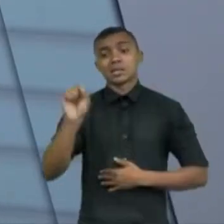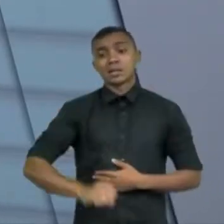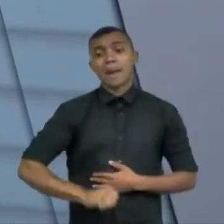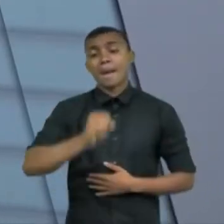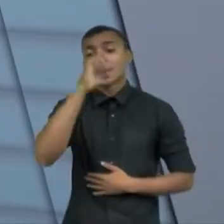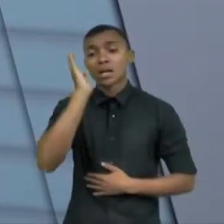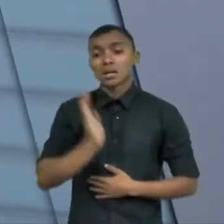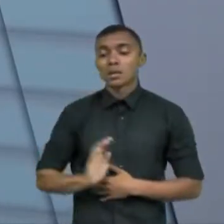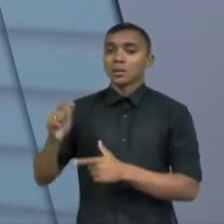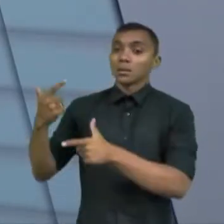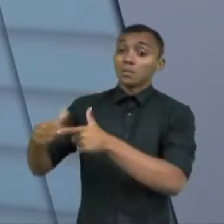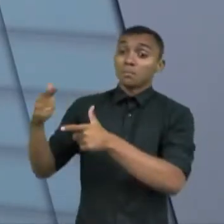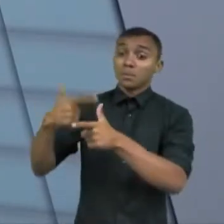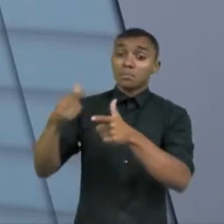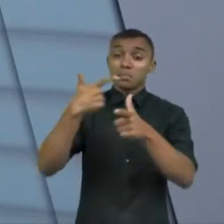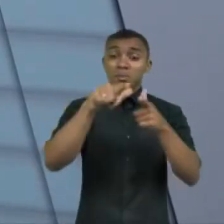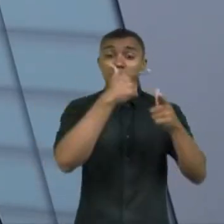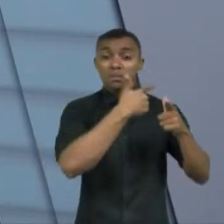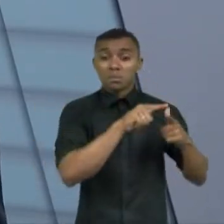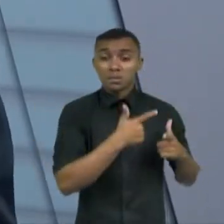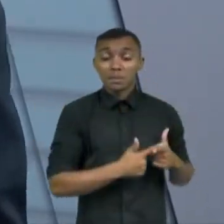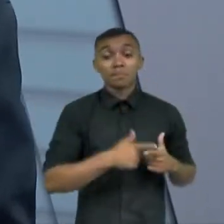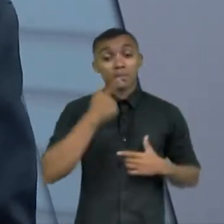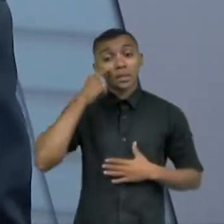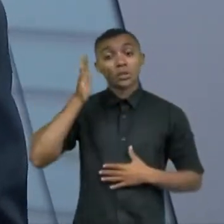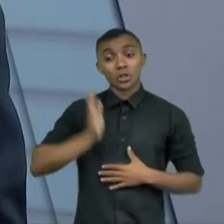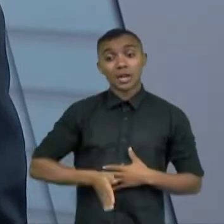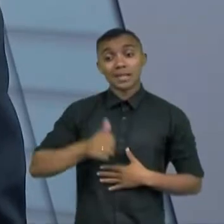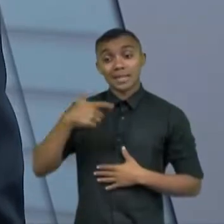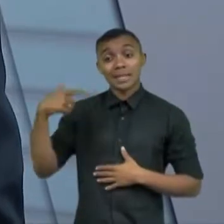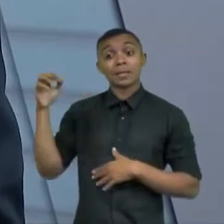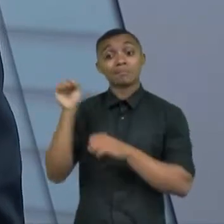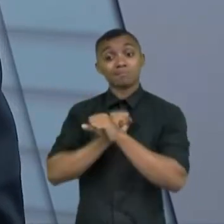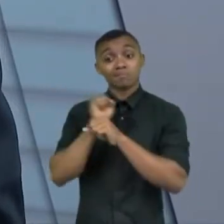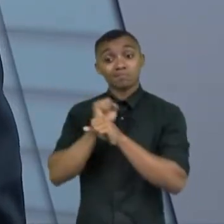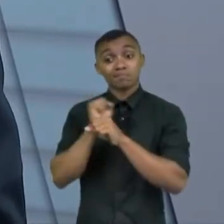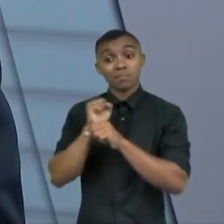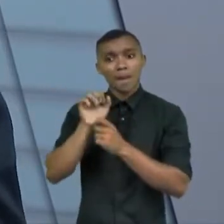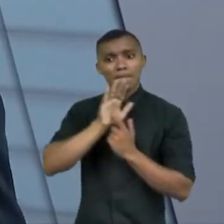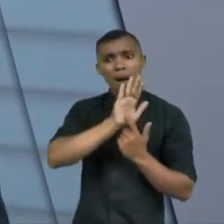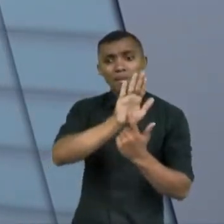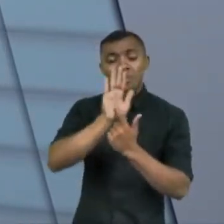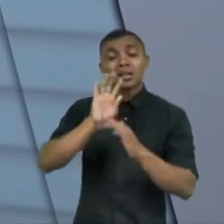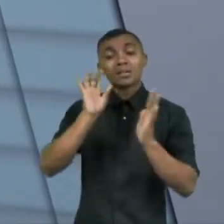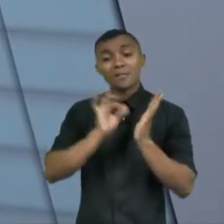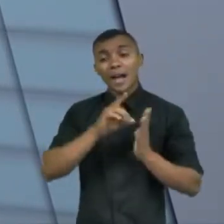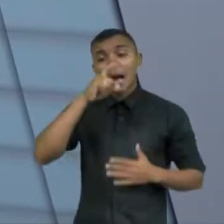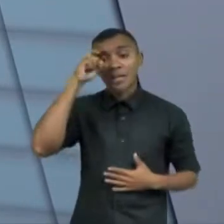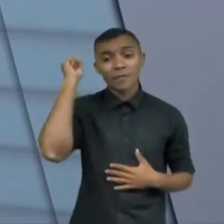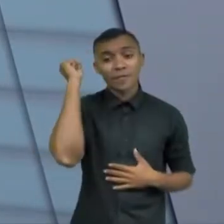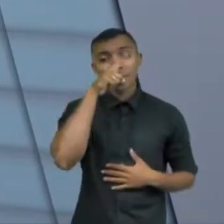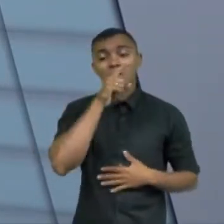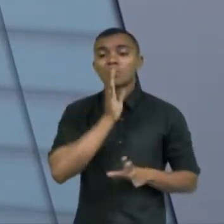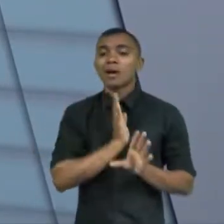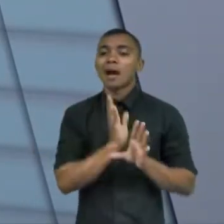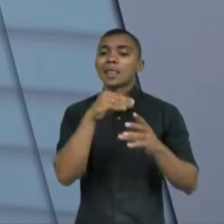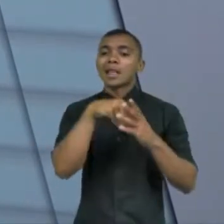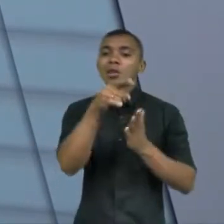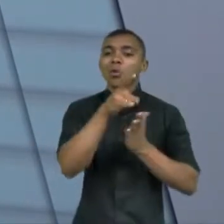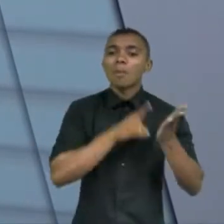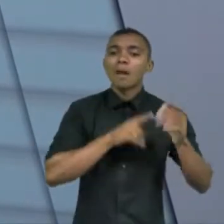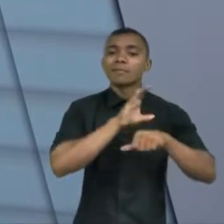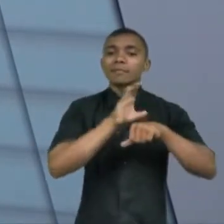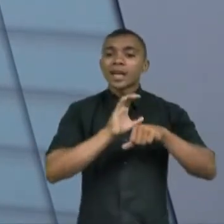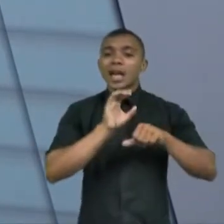país é problema eu faço um programa esse programa que é 17 anos é muito complicado existe uma constituição que preconiza